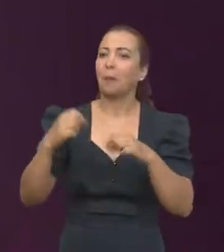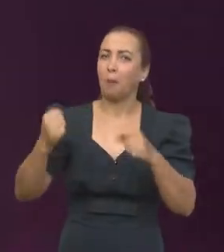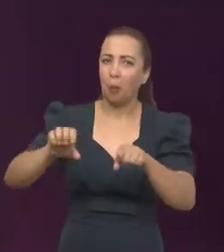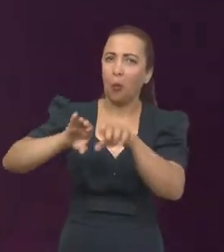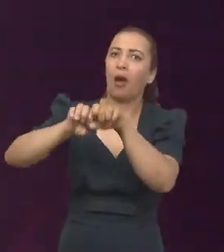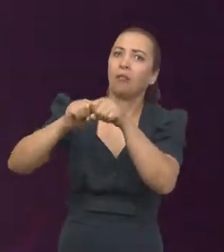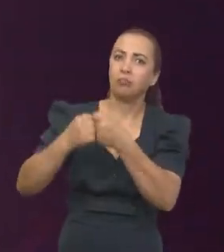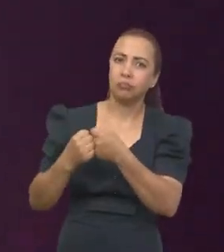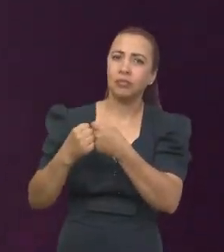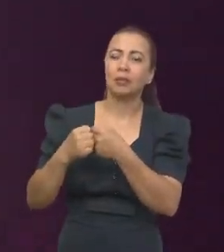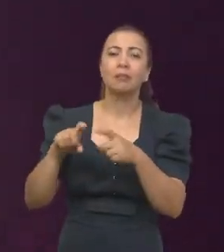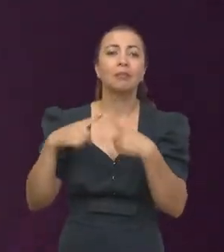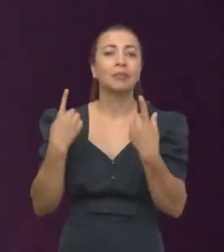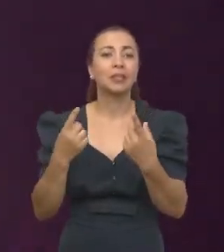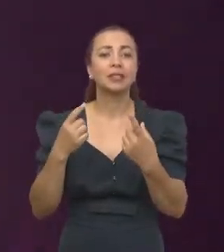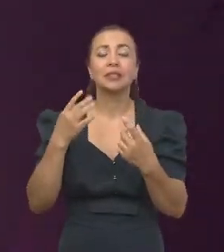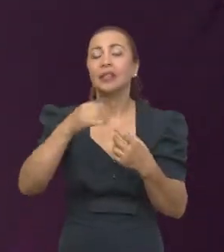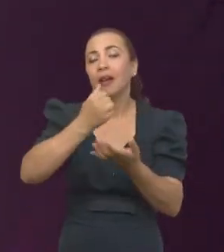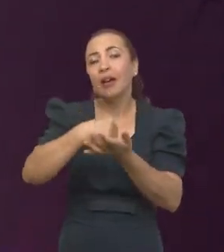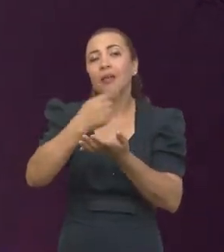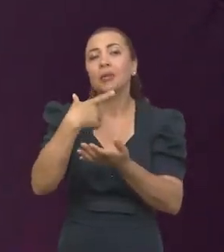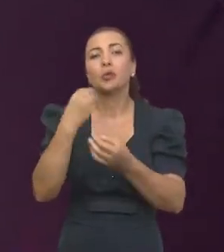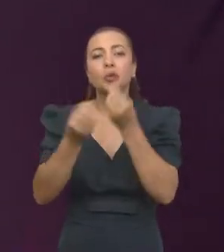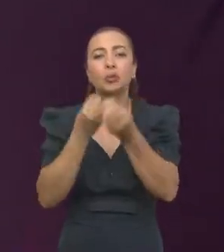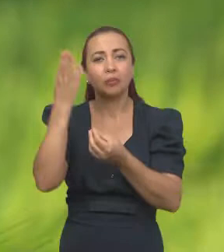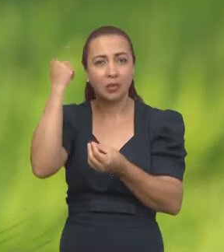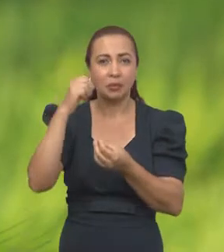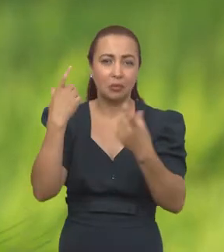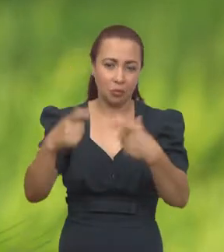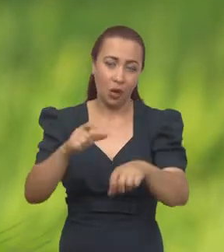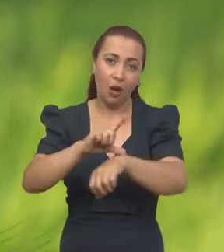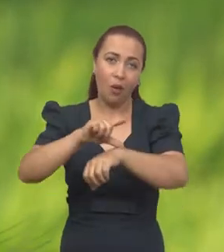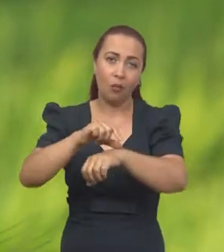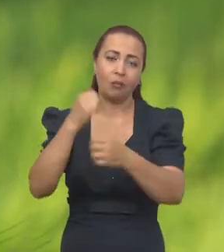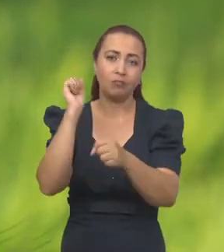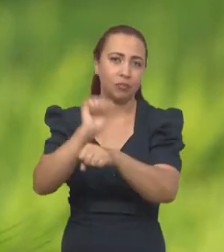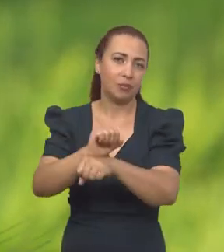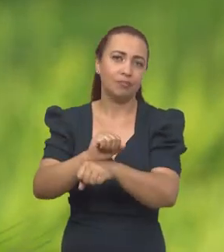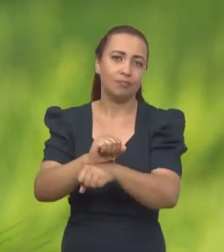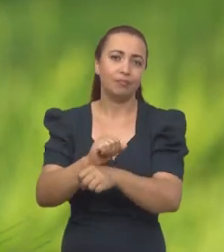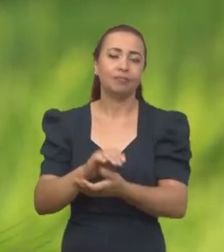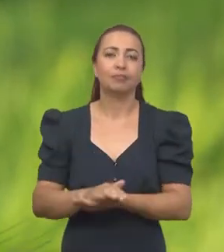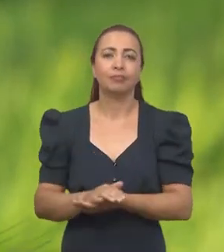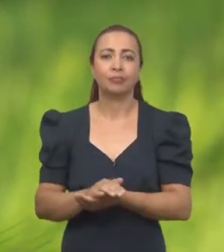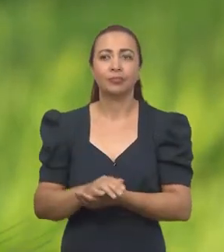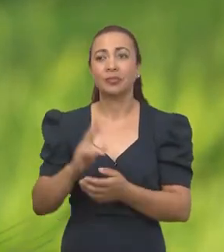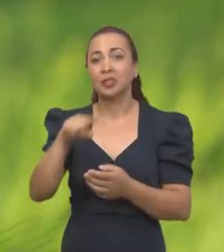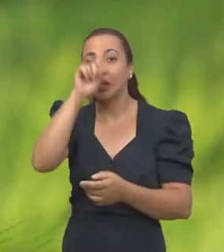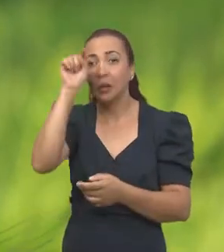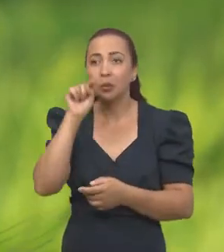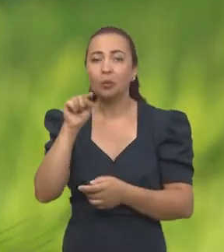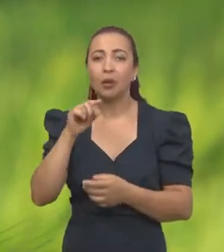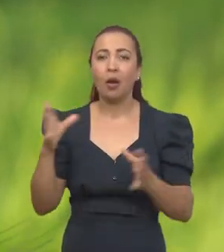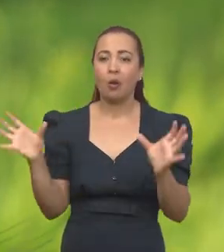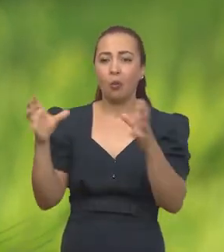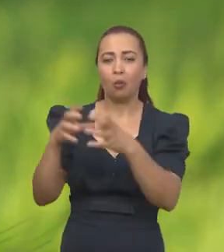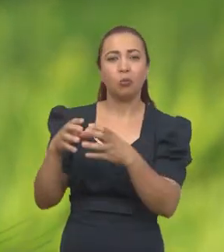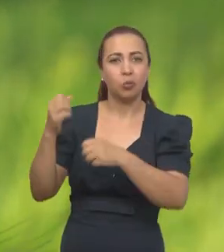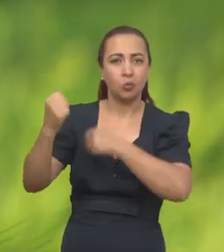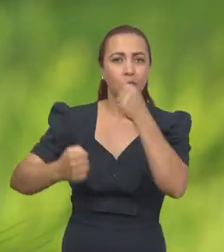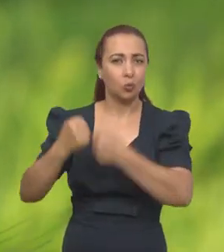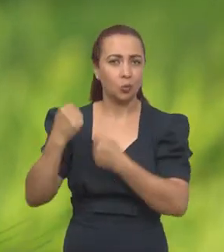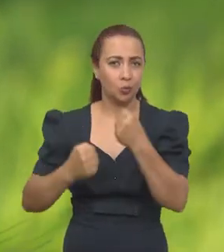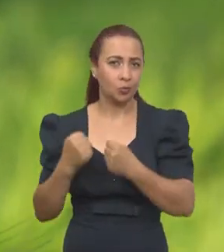Mas se você mascarar, como é que você vai saber a hora de parar? Aí o grande X da questão é um dos objetivos do clube de corrida.